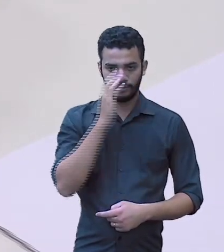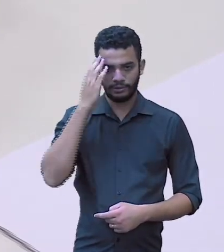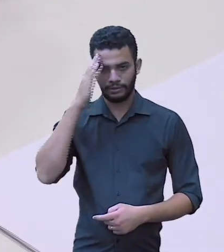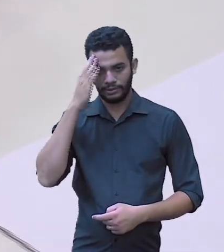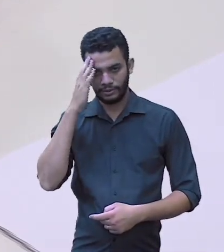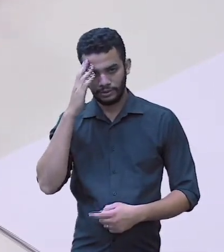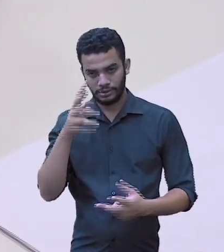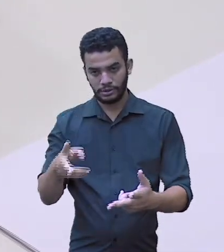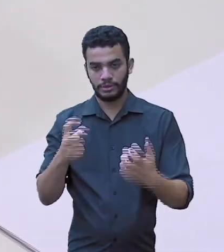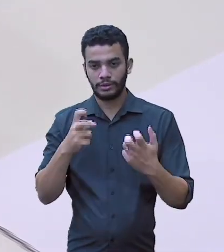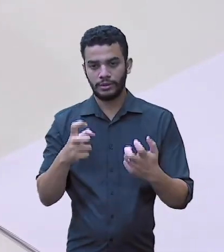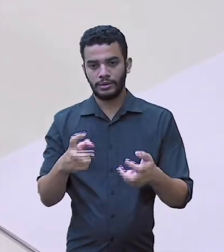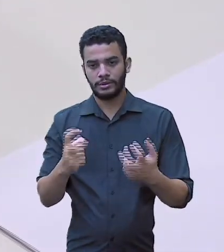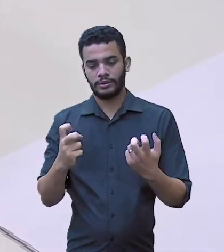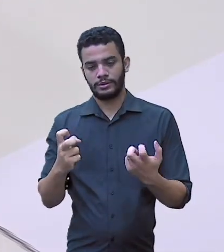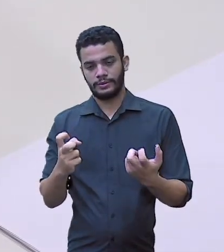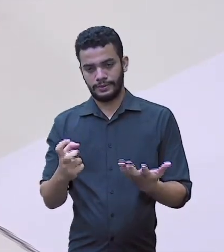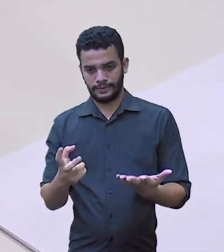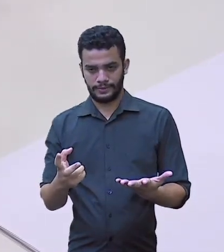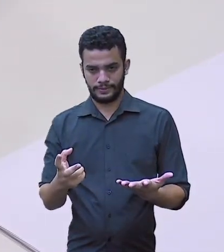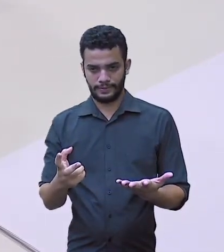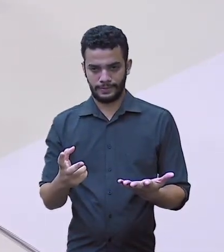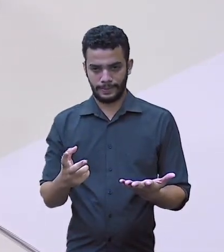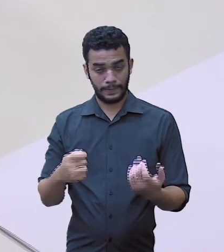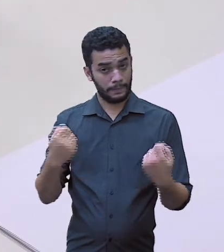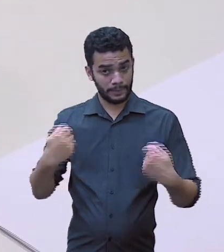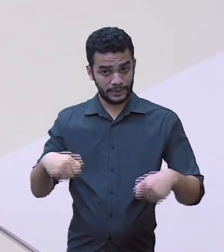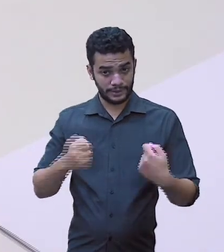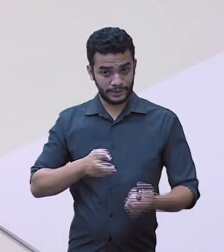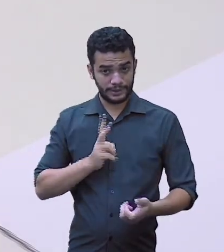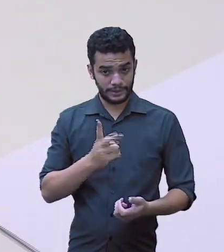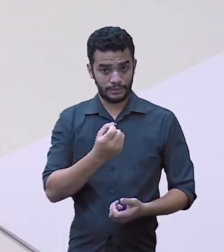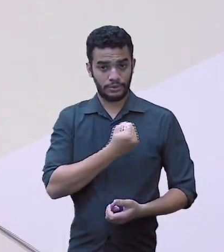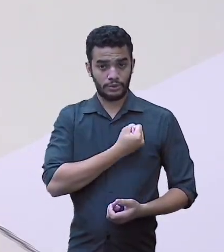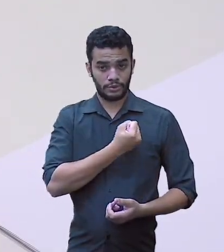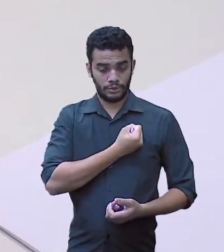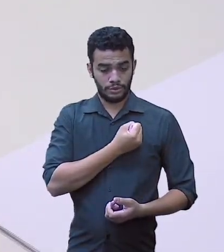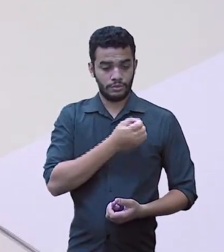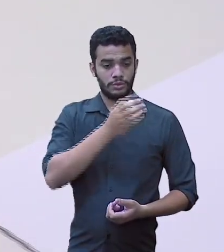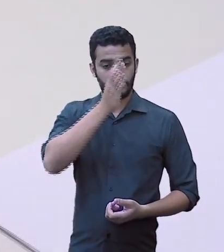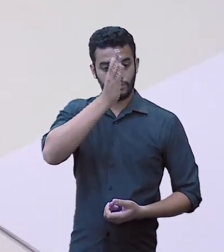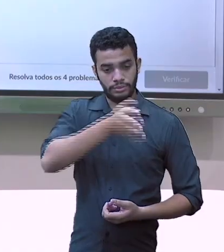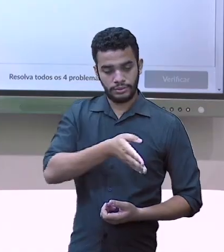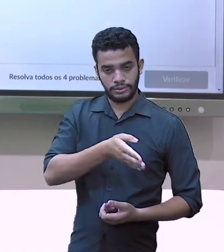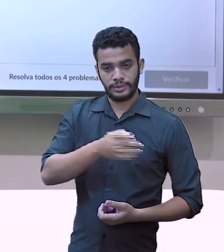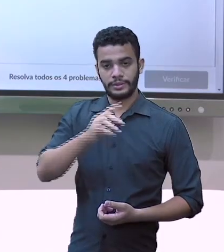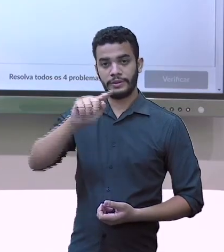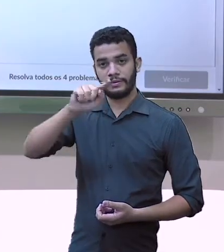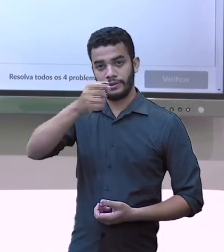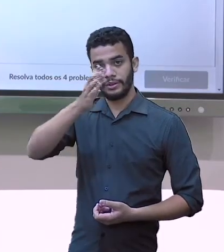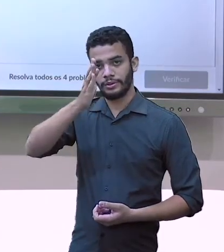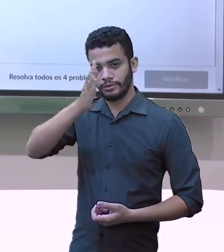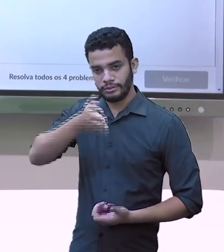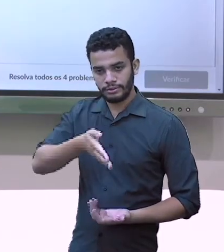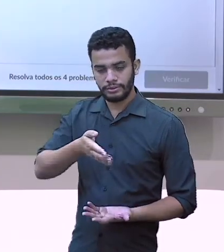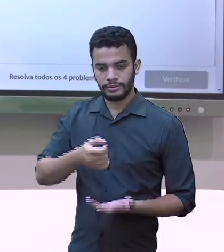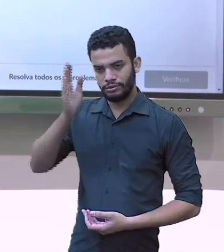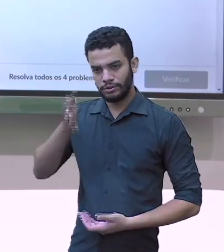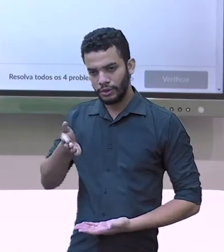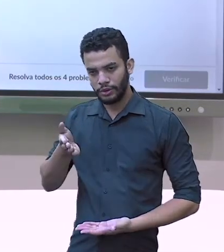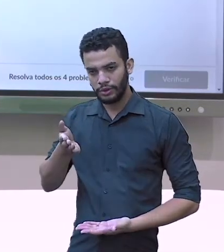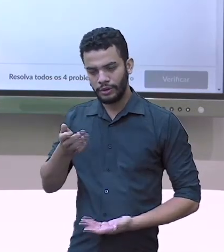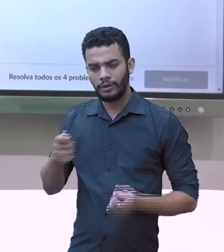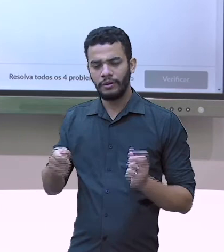Olha, lembrando que vai ficar como vírgula embaixo de vírgula. Agora, como que eu faço depois que eu resolvi?